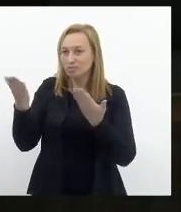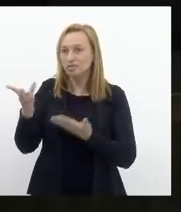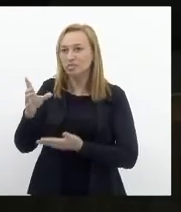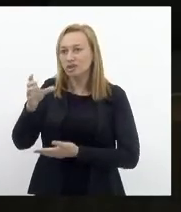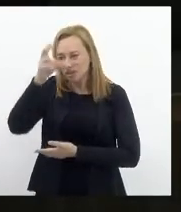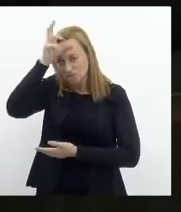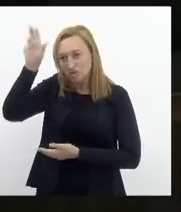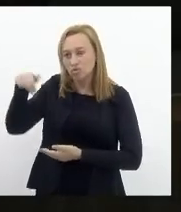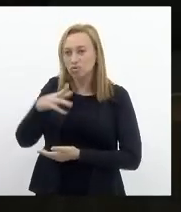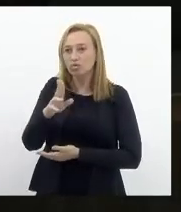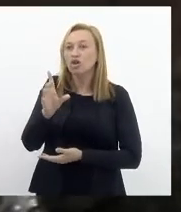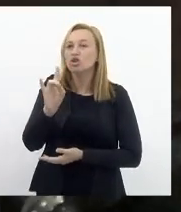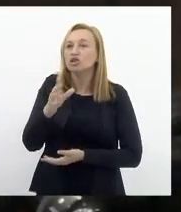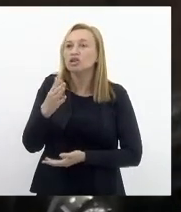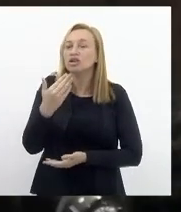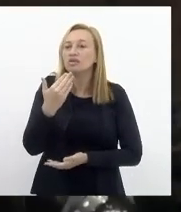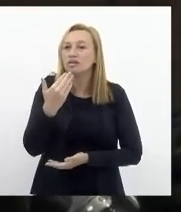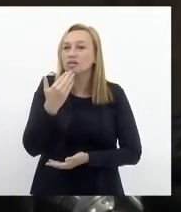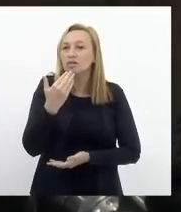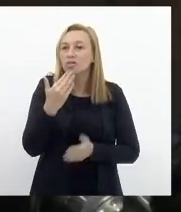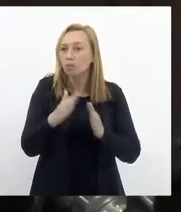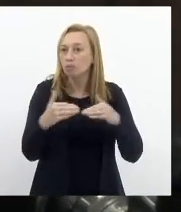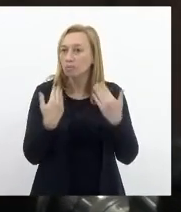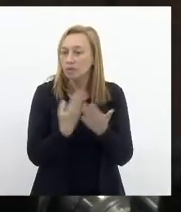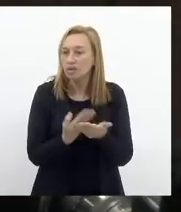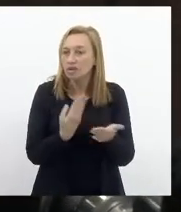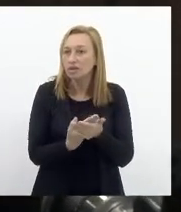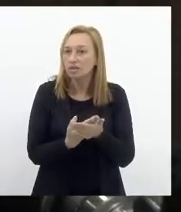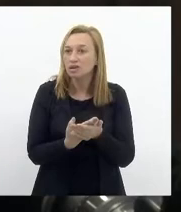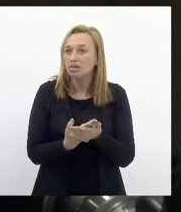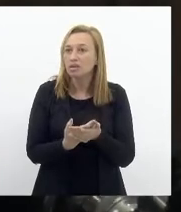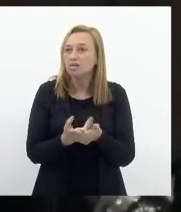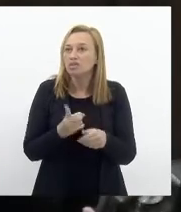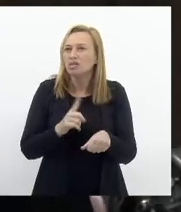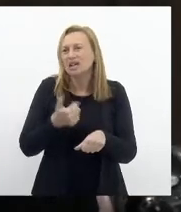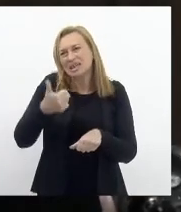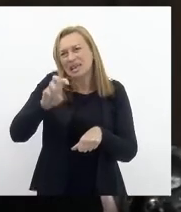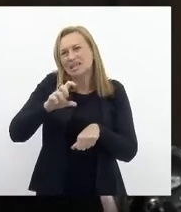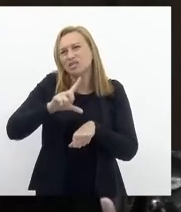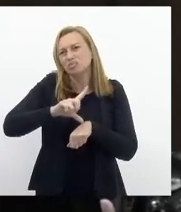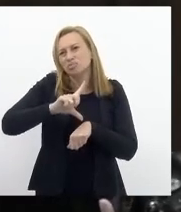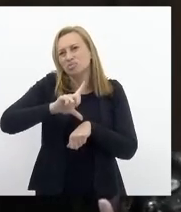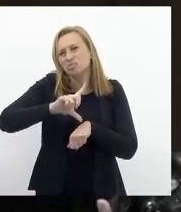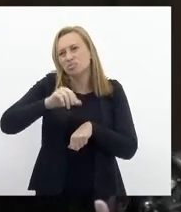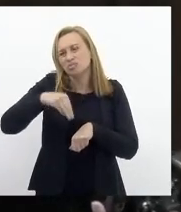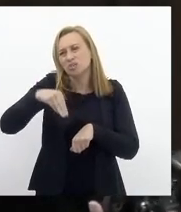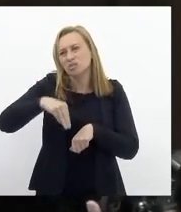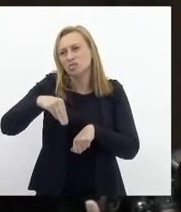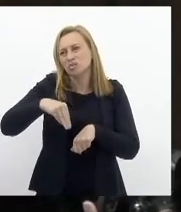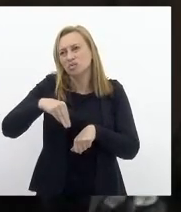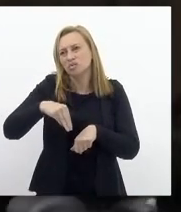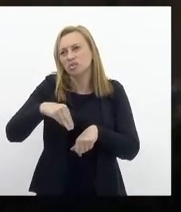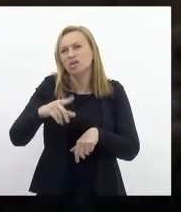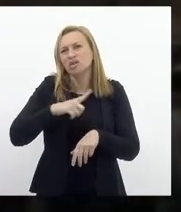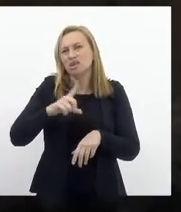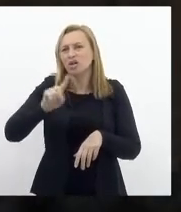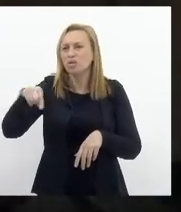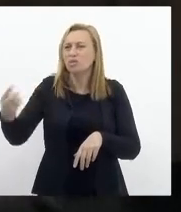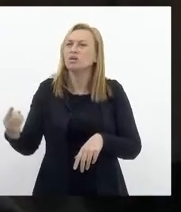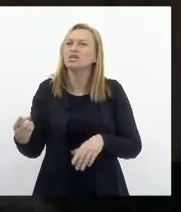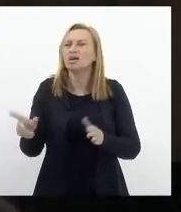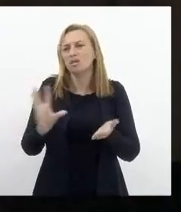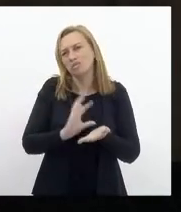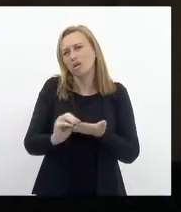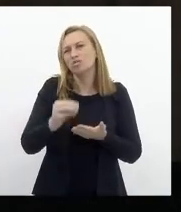Deputada Tia Ju, só queria fazer um requerimento para a gente prorrogar com mais 15 minutos ou 20 minutos da sessão, porque tem uma outra pauta com três projetos só,